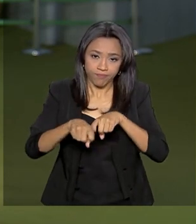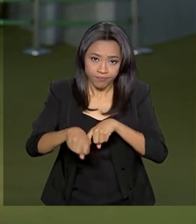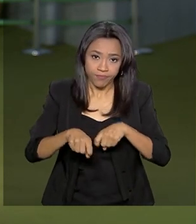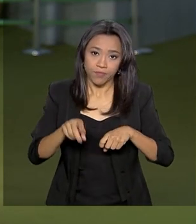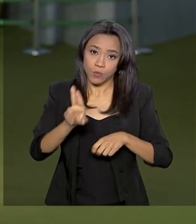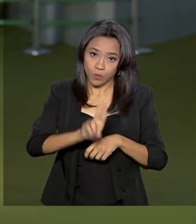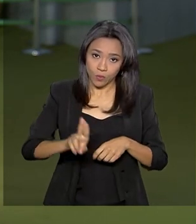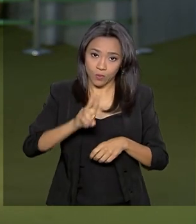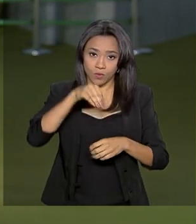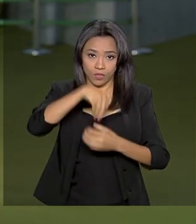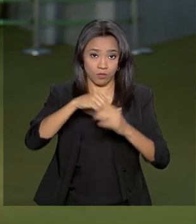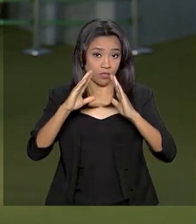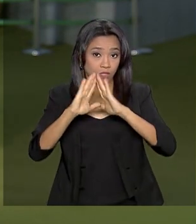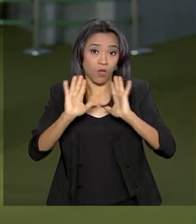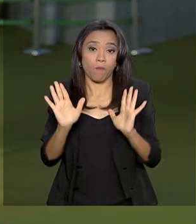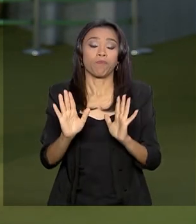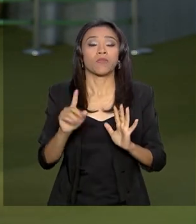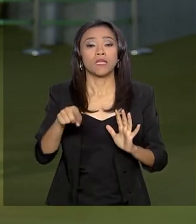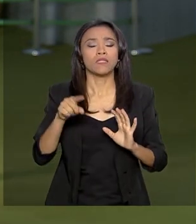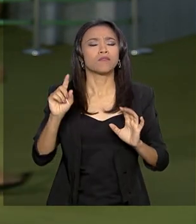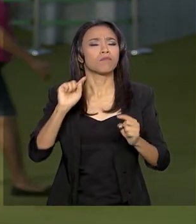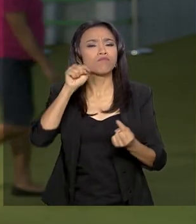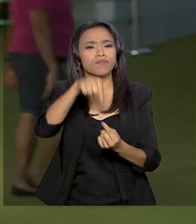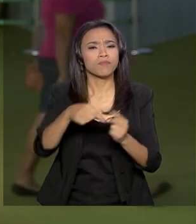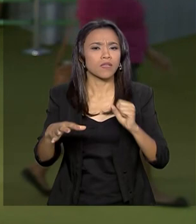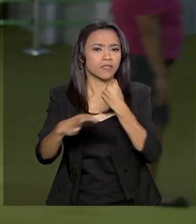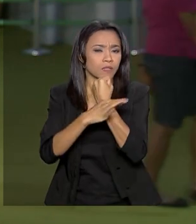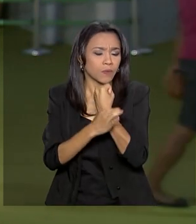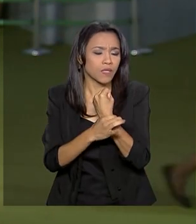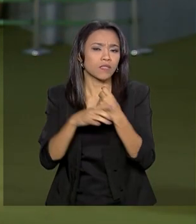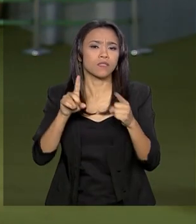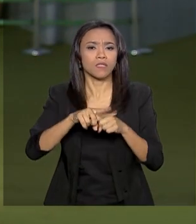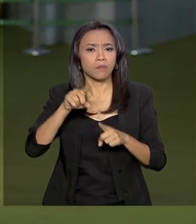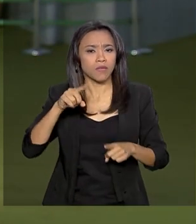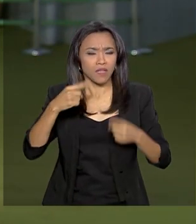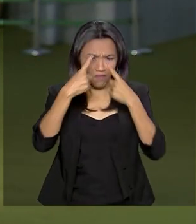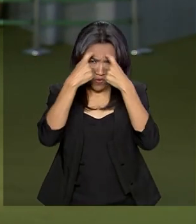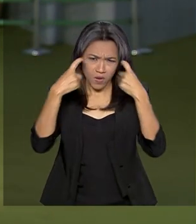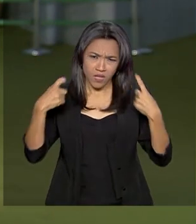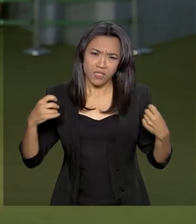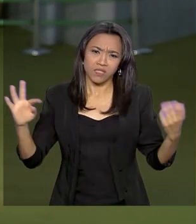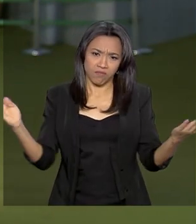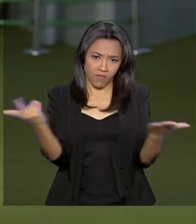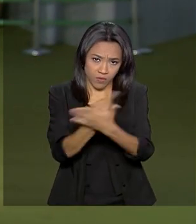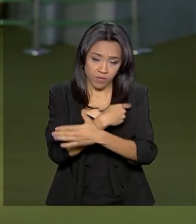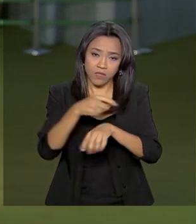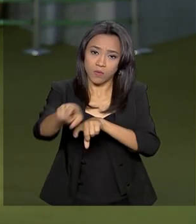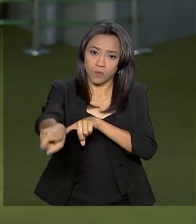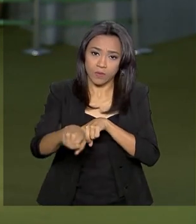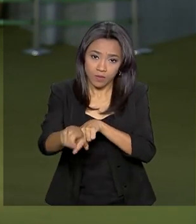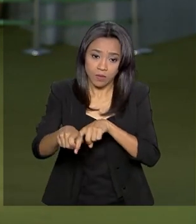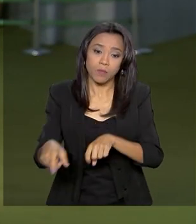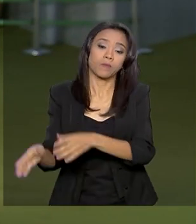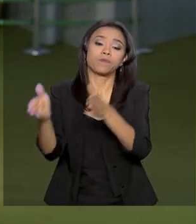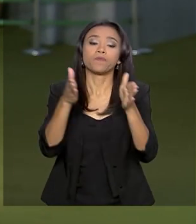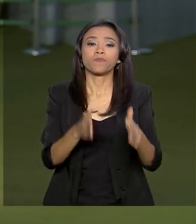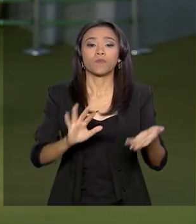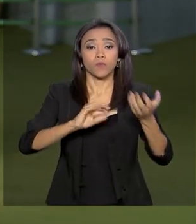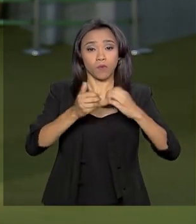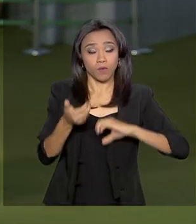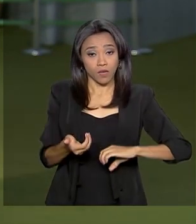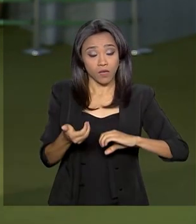levaram em consideração a questão da segurança e também do agravamento da violência no campo. No Congresso, de forma geral,